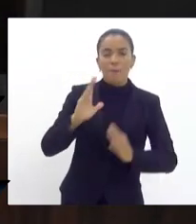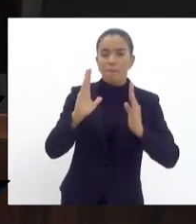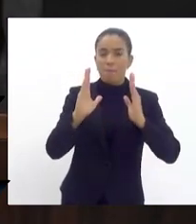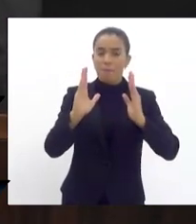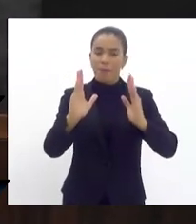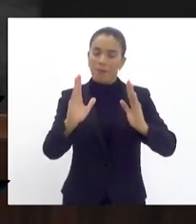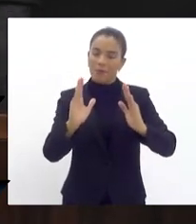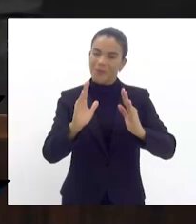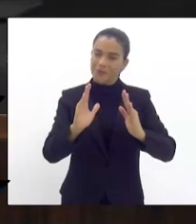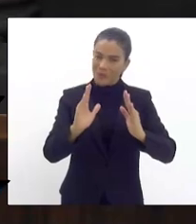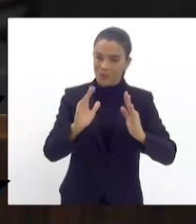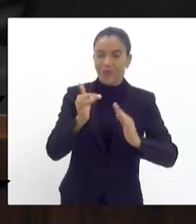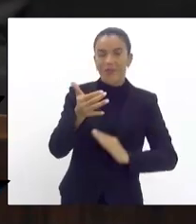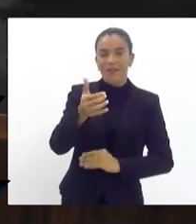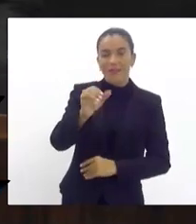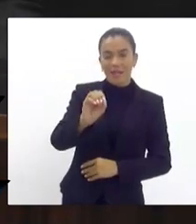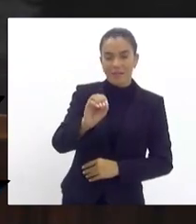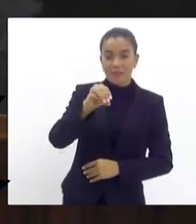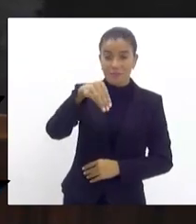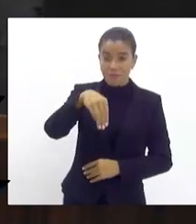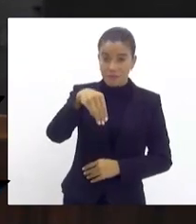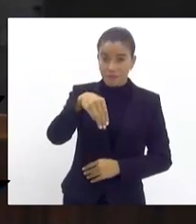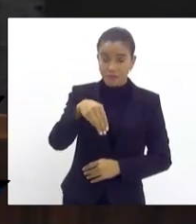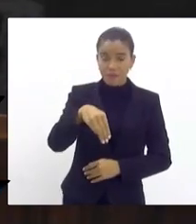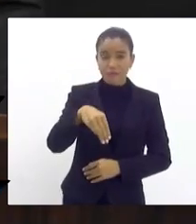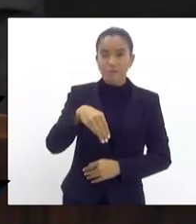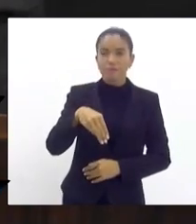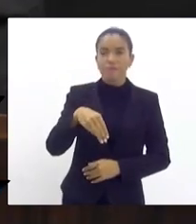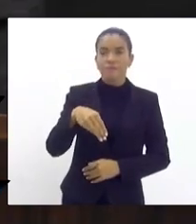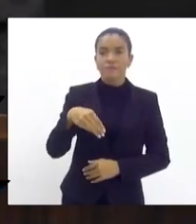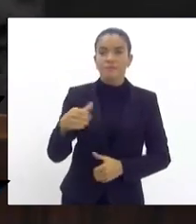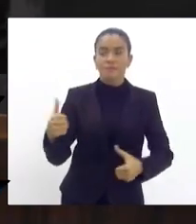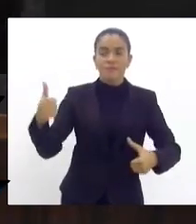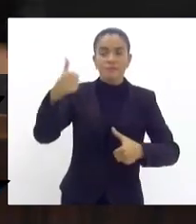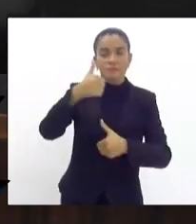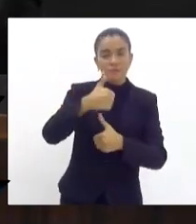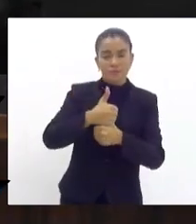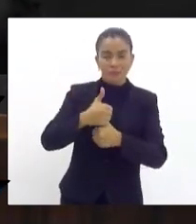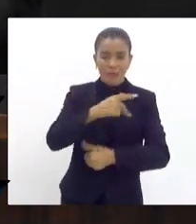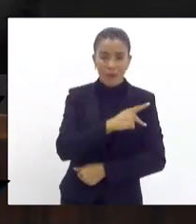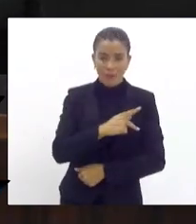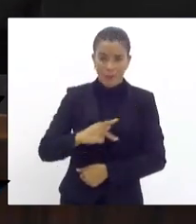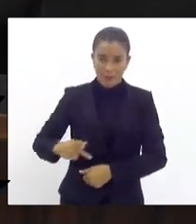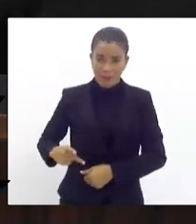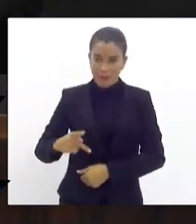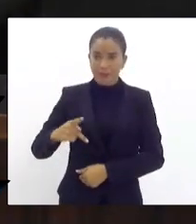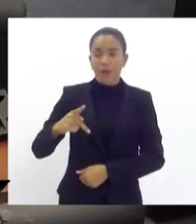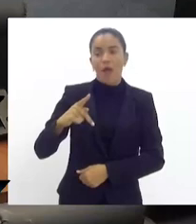generosos dez minutos e passo a presidência aqui ao deputado Jari